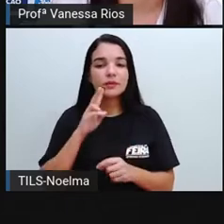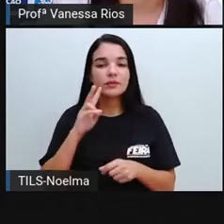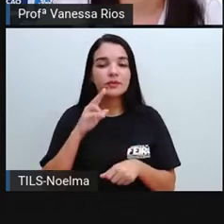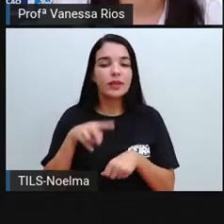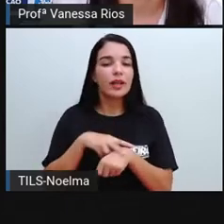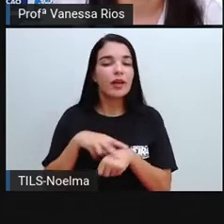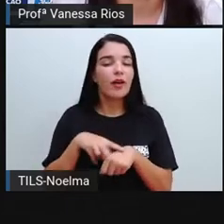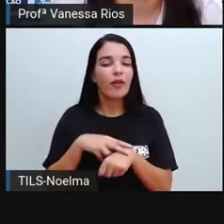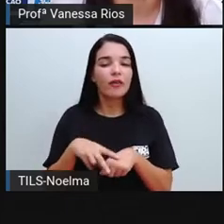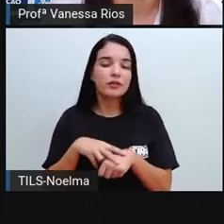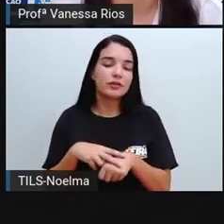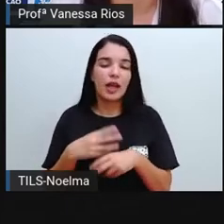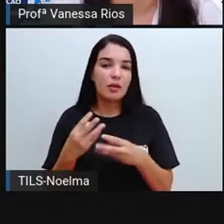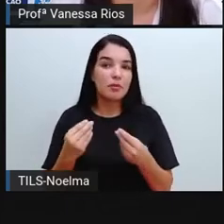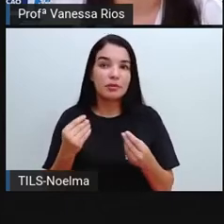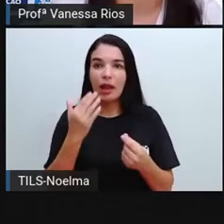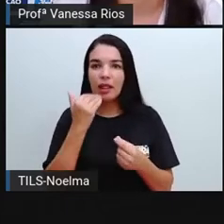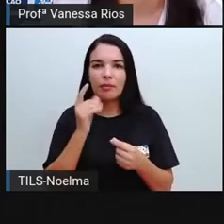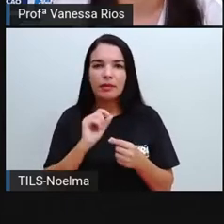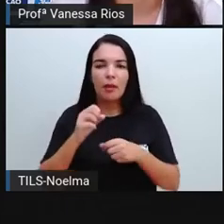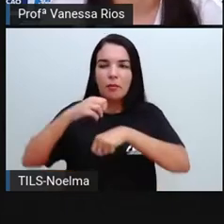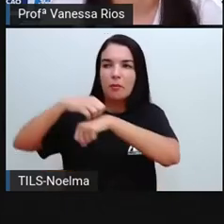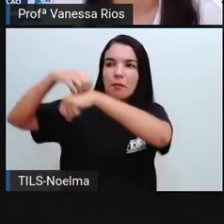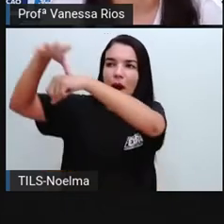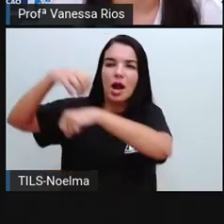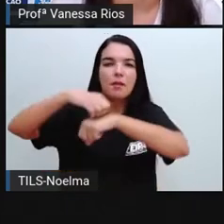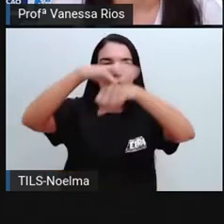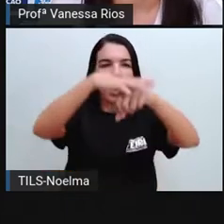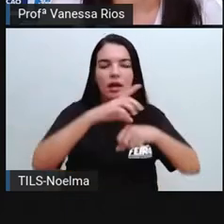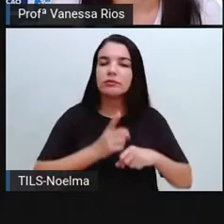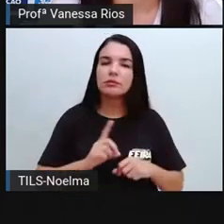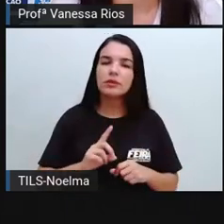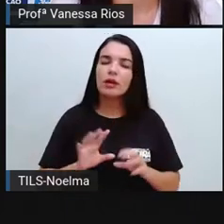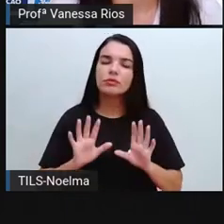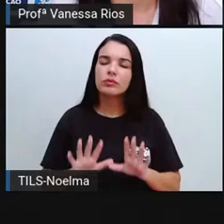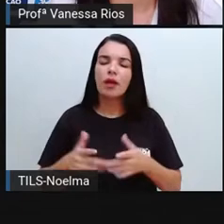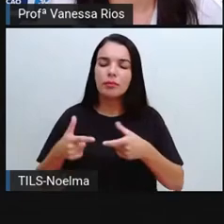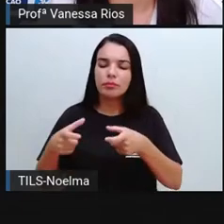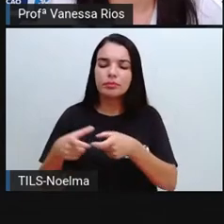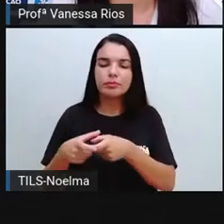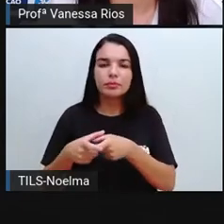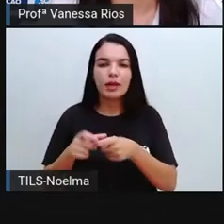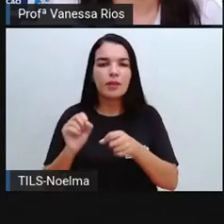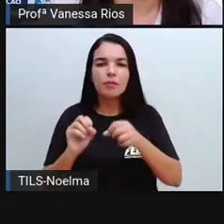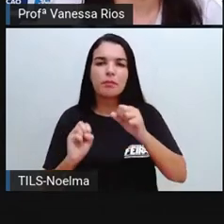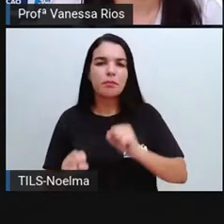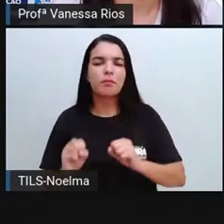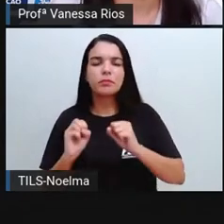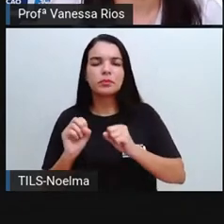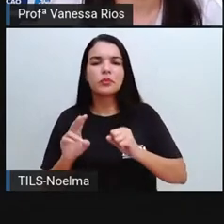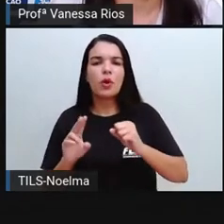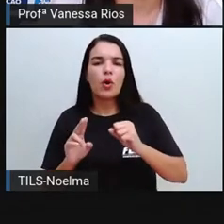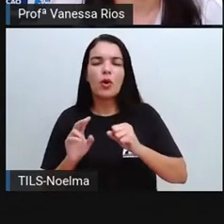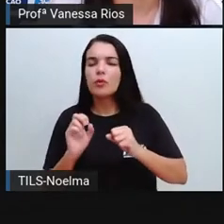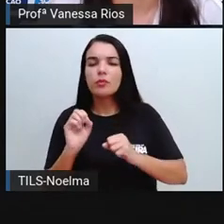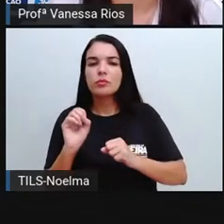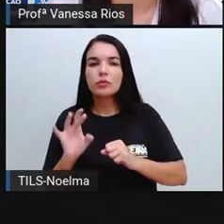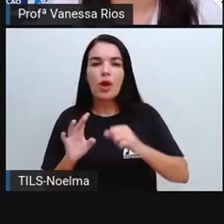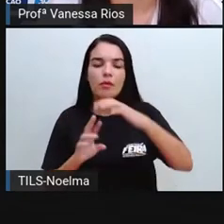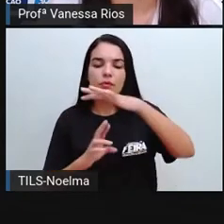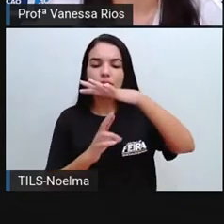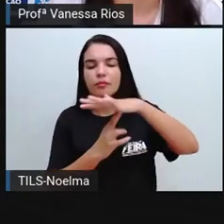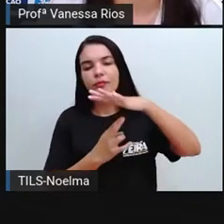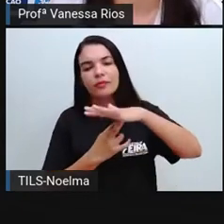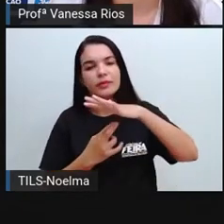toneladas de produções para exportação ou até para vender para outros estados ou